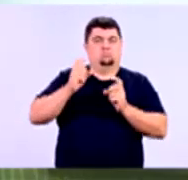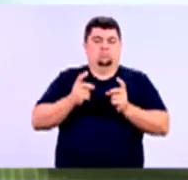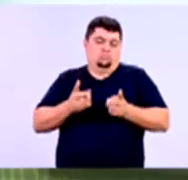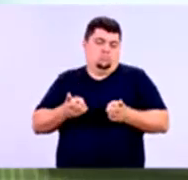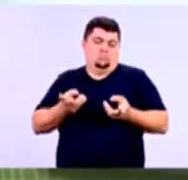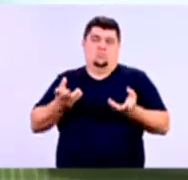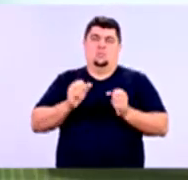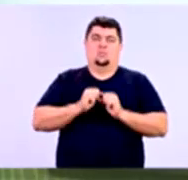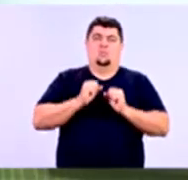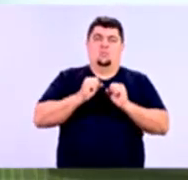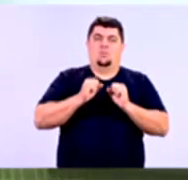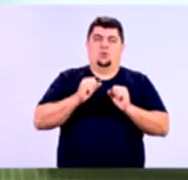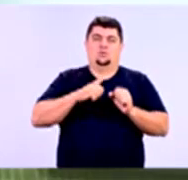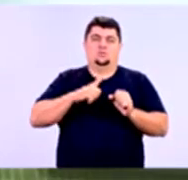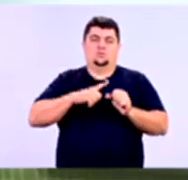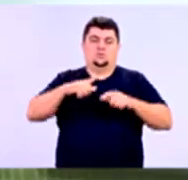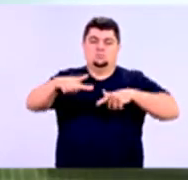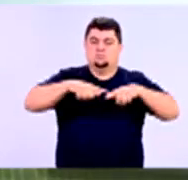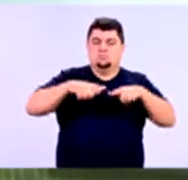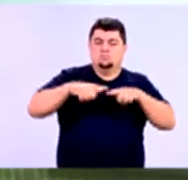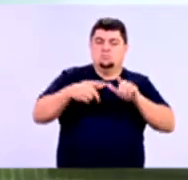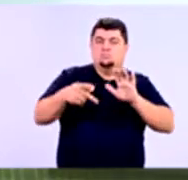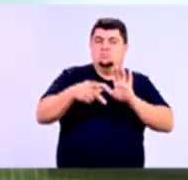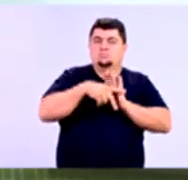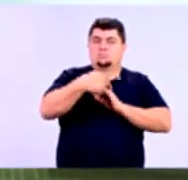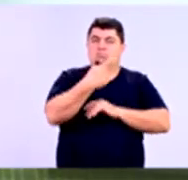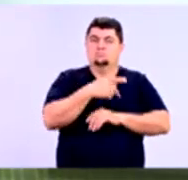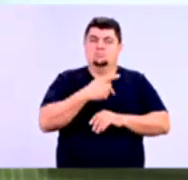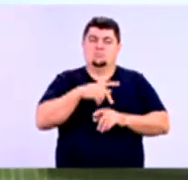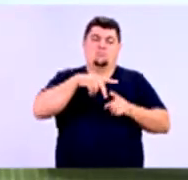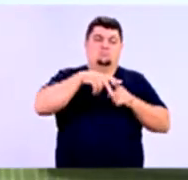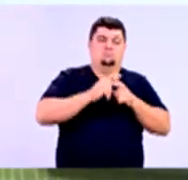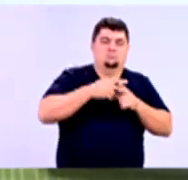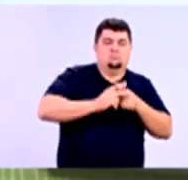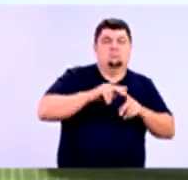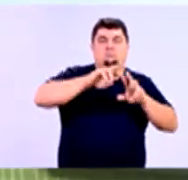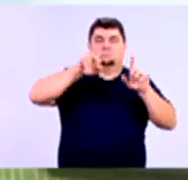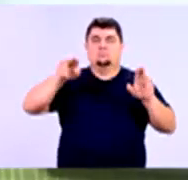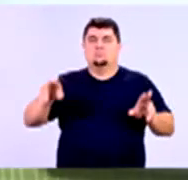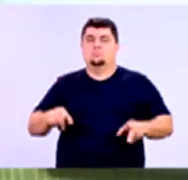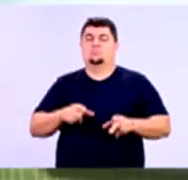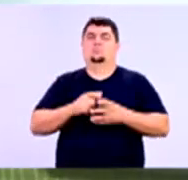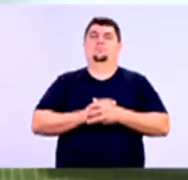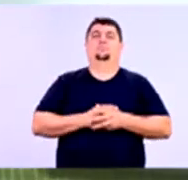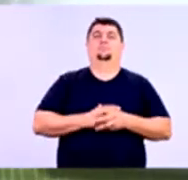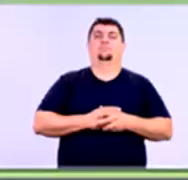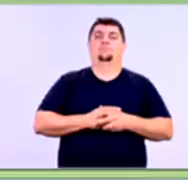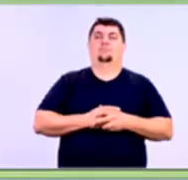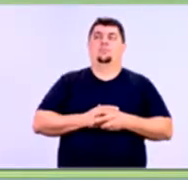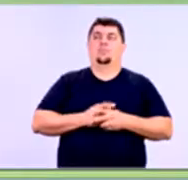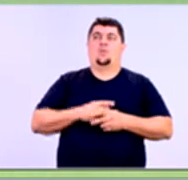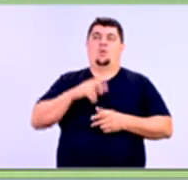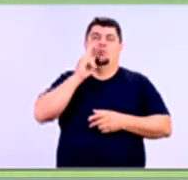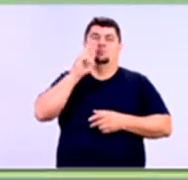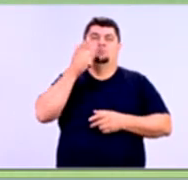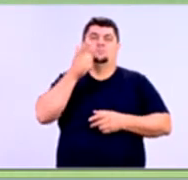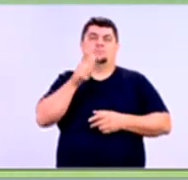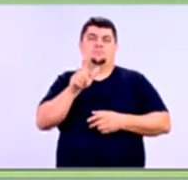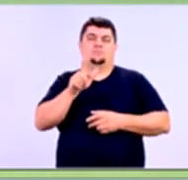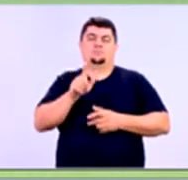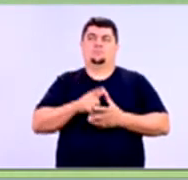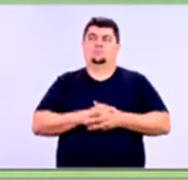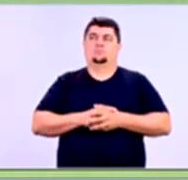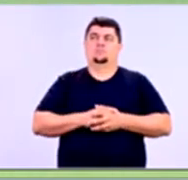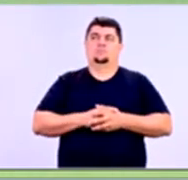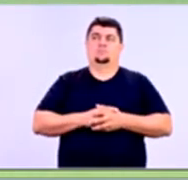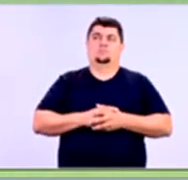ainda pode ser um serviço que você presta, que compõe o seu patrimônio. Então, dar mais uma olhadinha só no contexto, assim, o